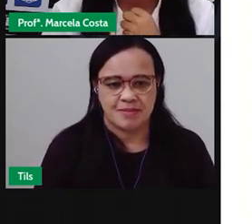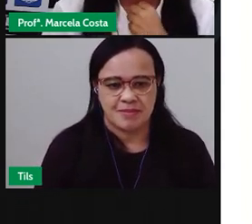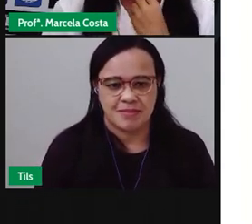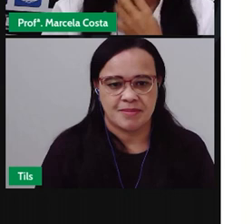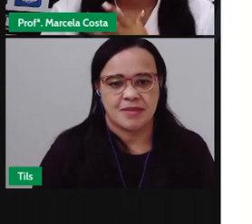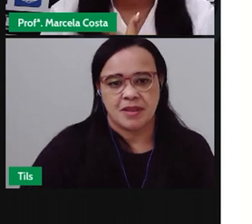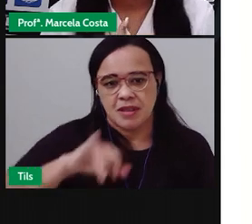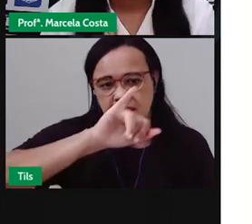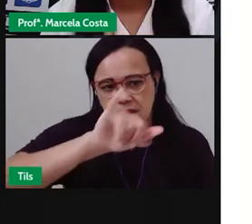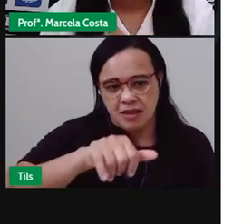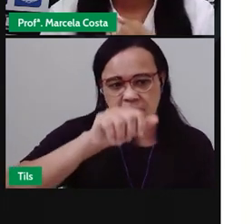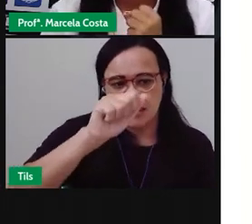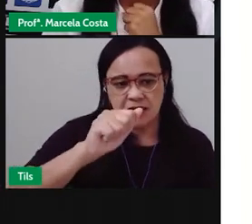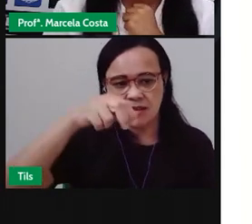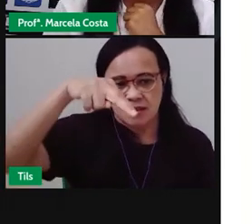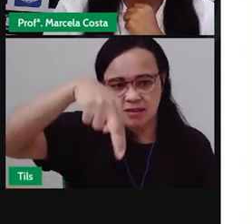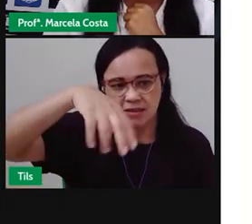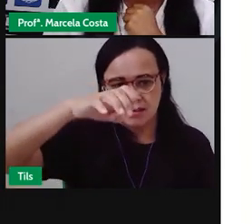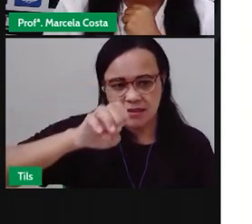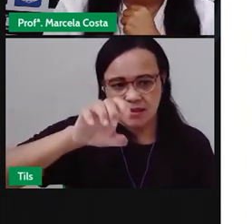Janela Jacaré